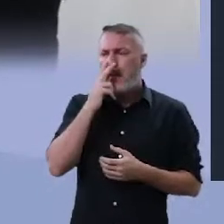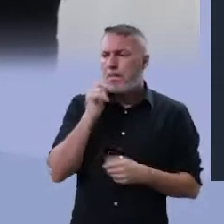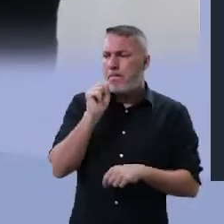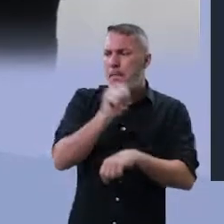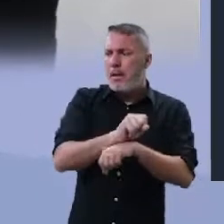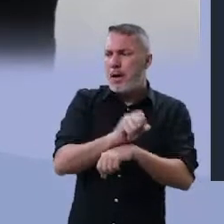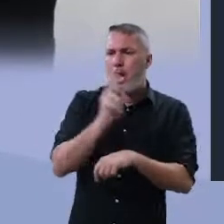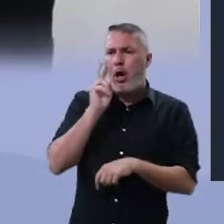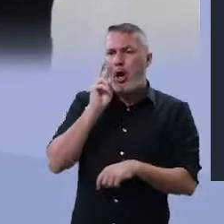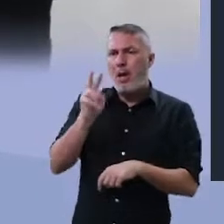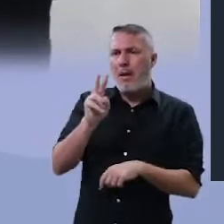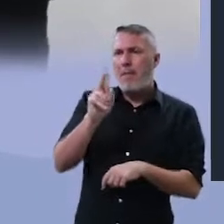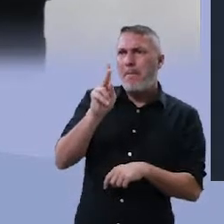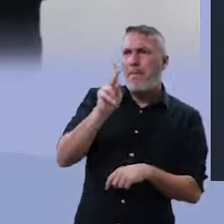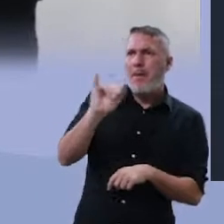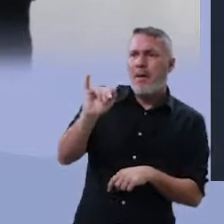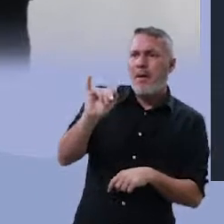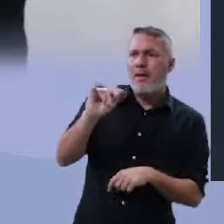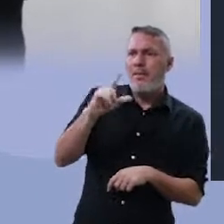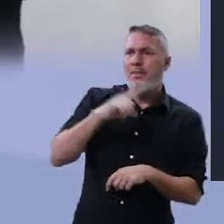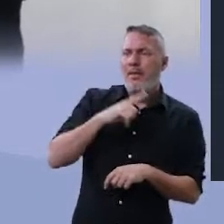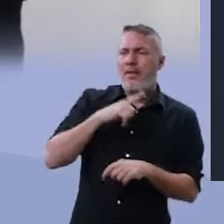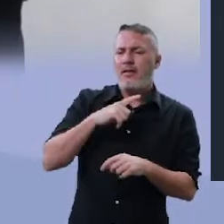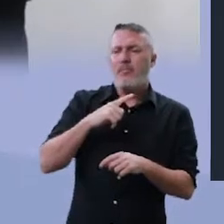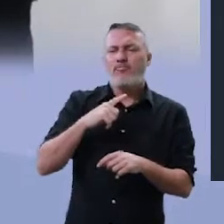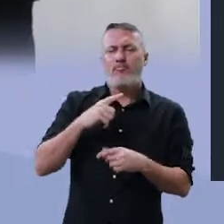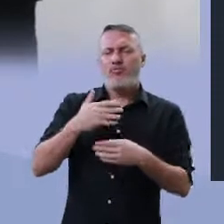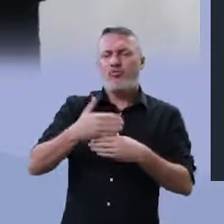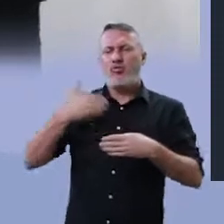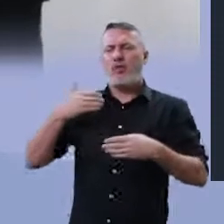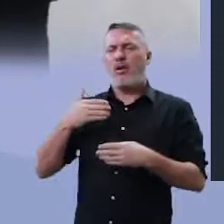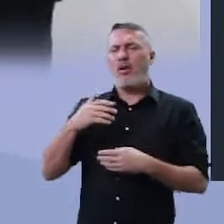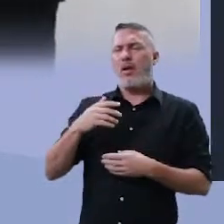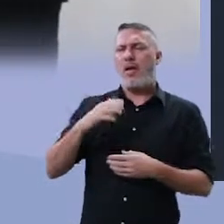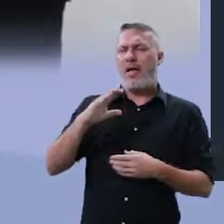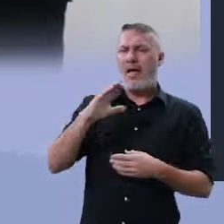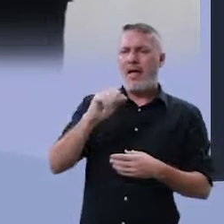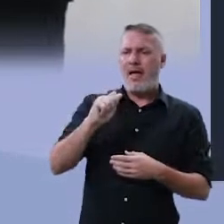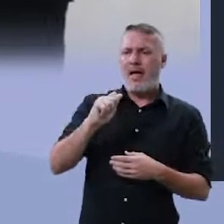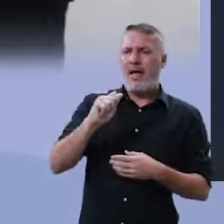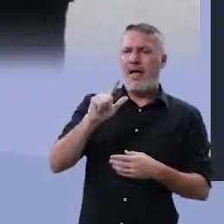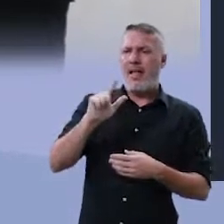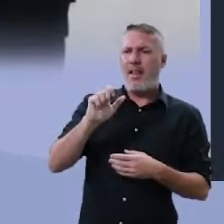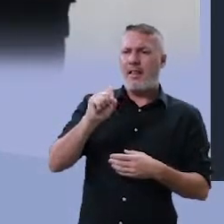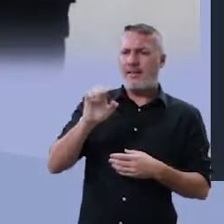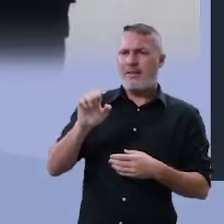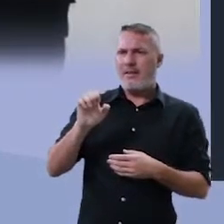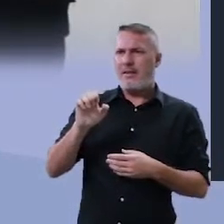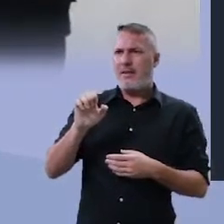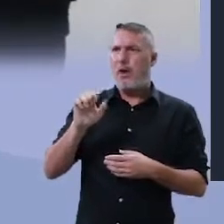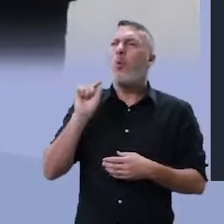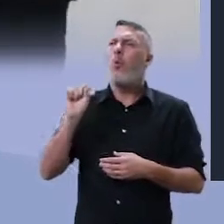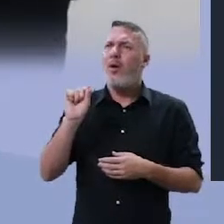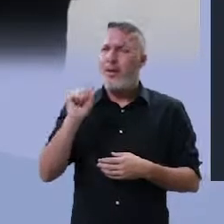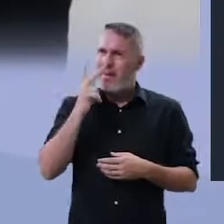vocativo, pai, afasta de mim esse cálice. Qual seria o cálice? O cálice no qual ele depositará o